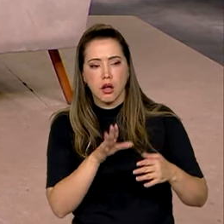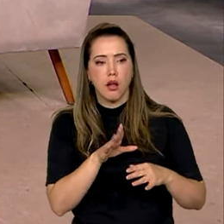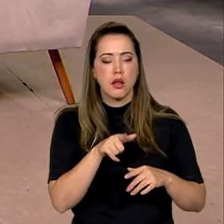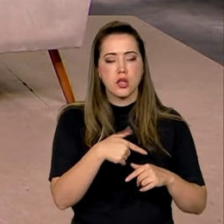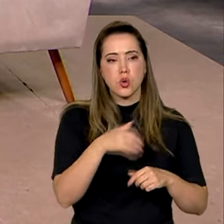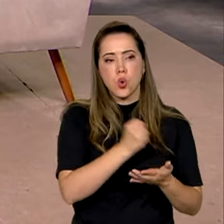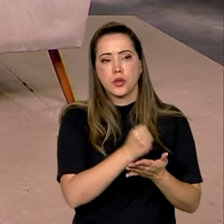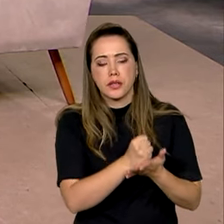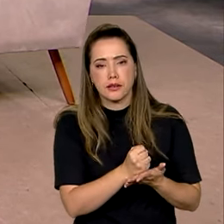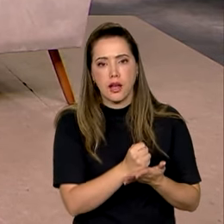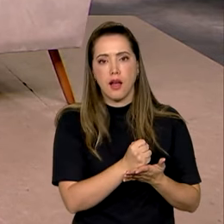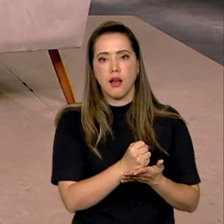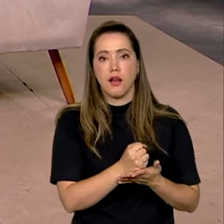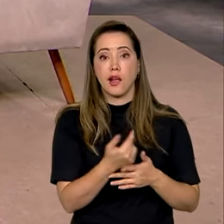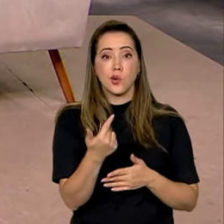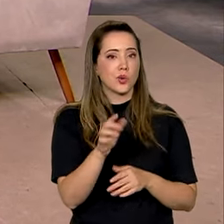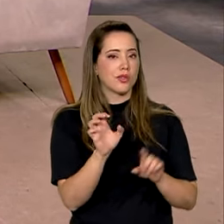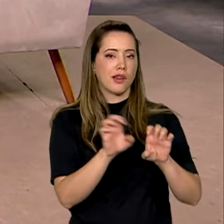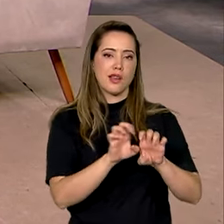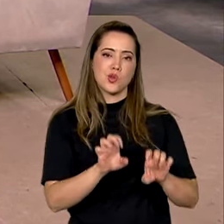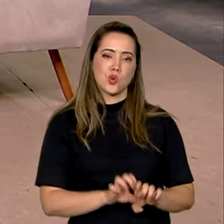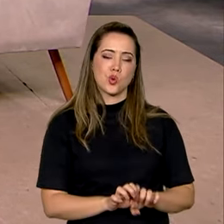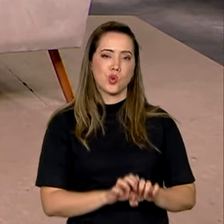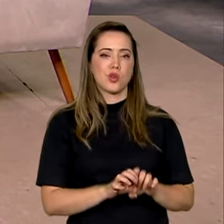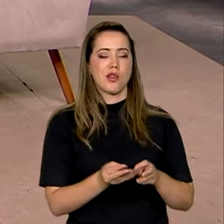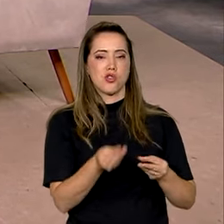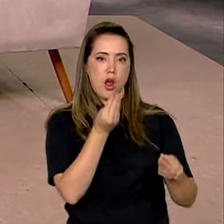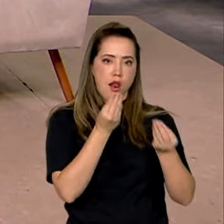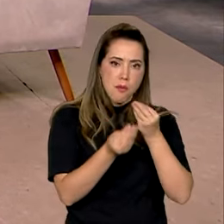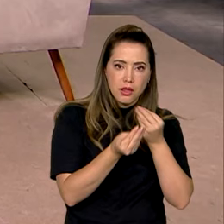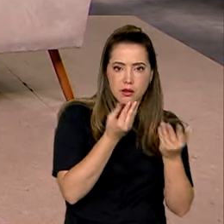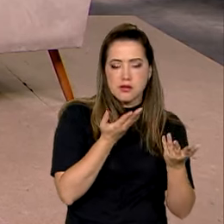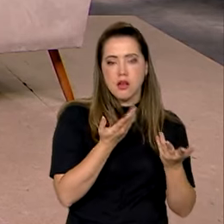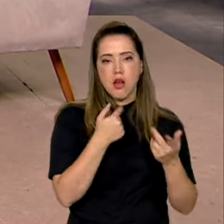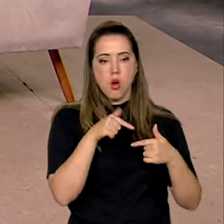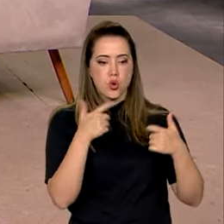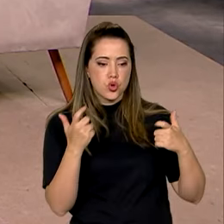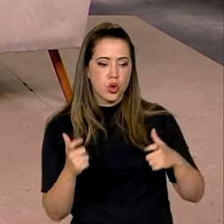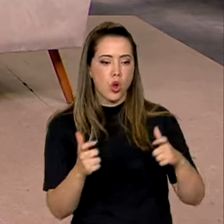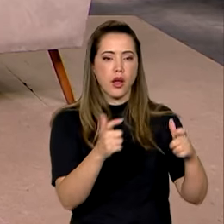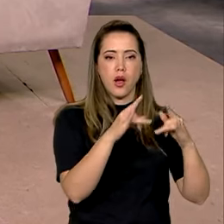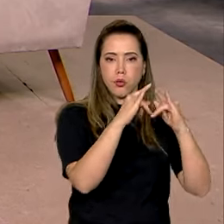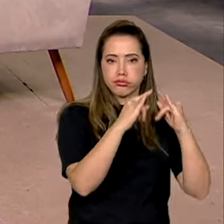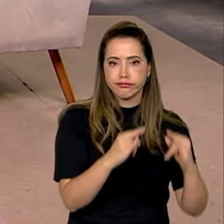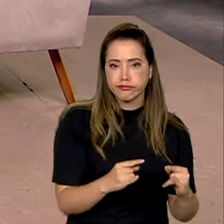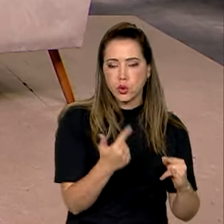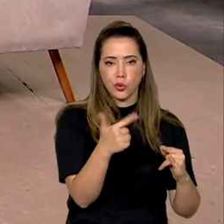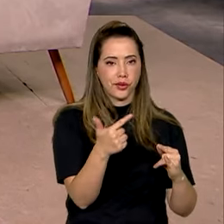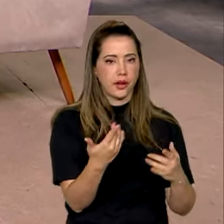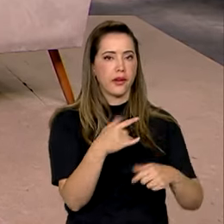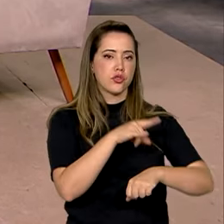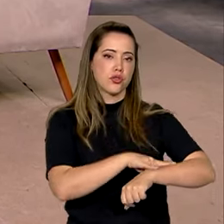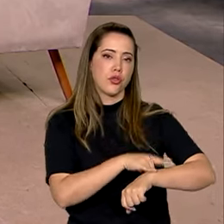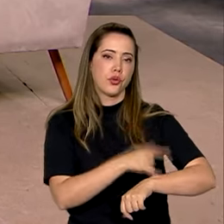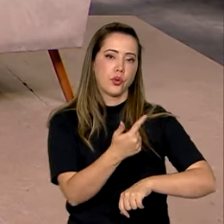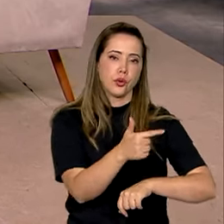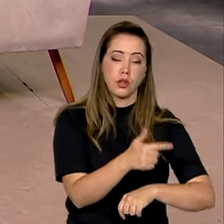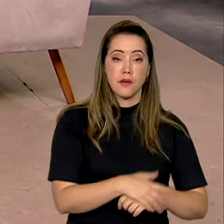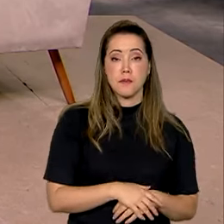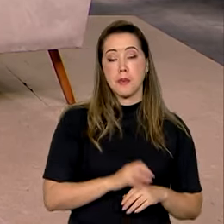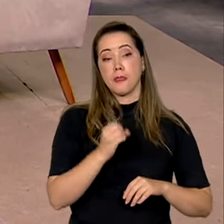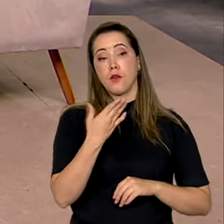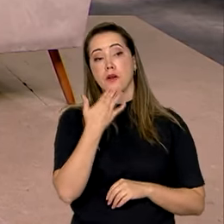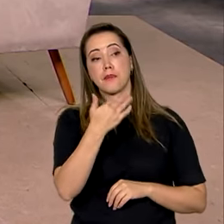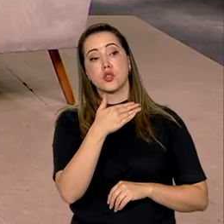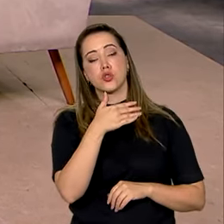essas pessoas, por exemplo, de alimentação, de alojamento adequado, de instalações sanitárias adequadas, ou ele vai se utilizar de terceiros e às vezes